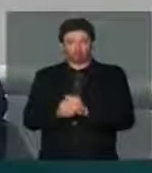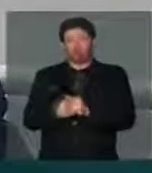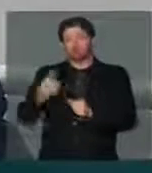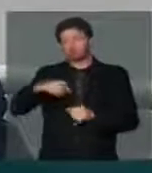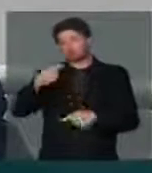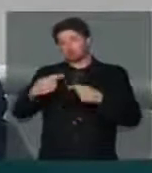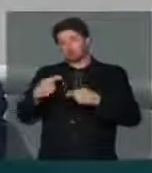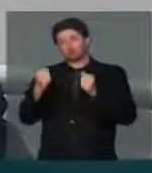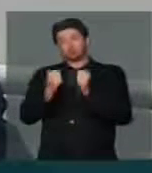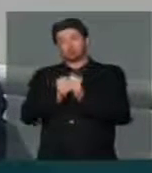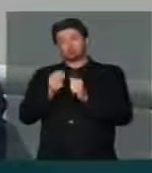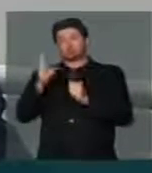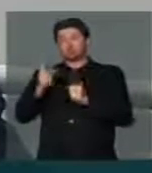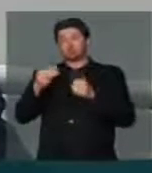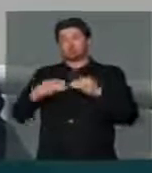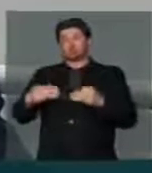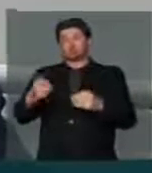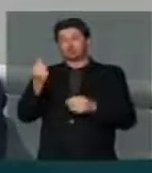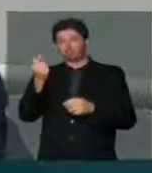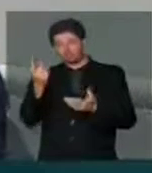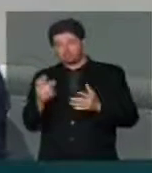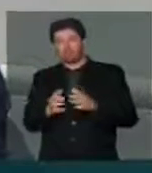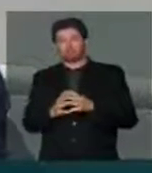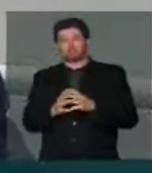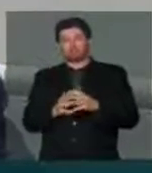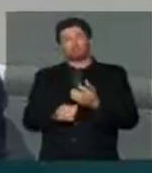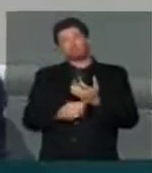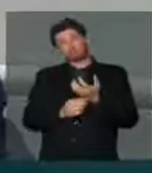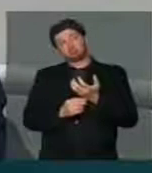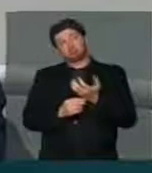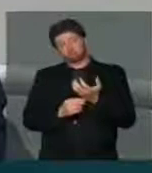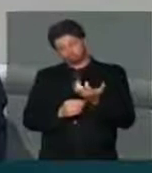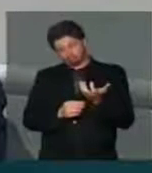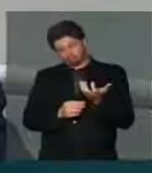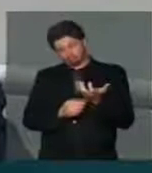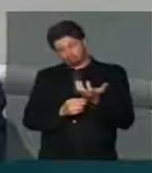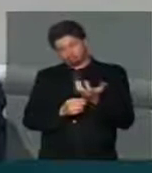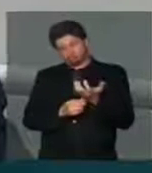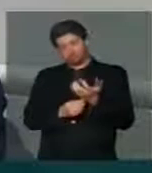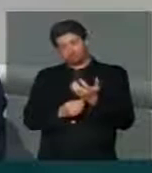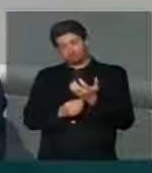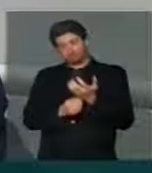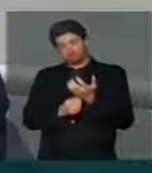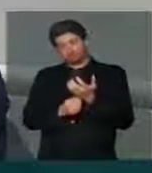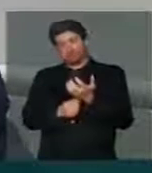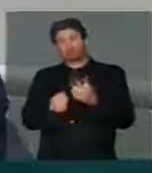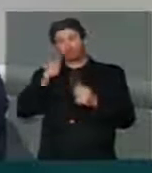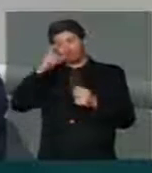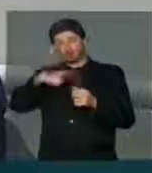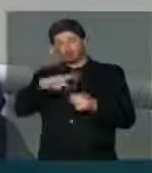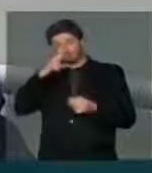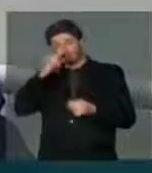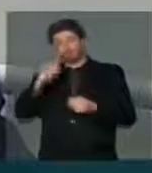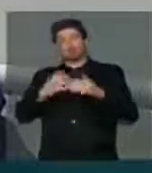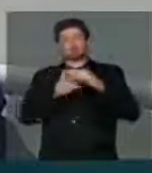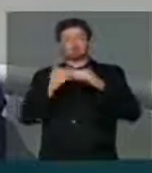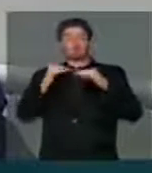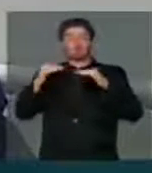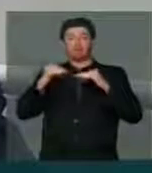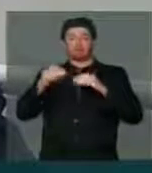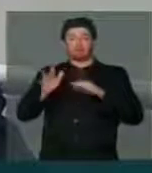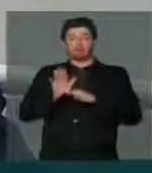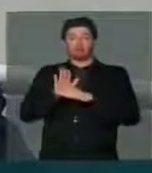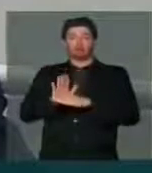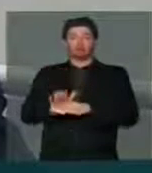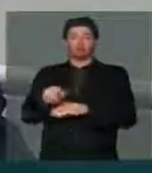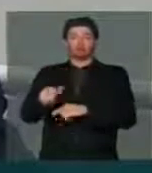agenda com o Ministério da Fazenda. E nós temos interesse em fortalecer as empresas médias para que